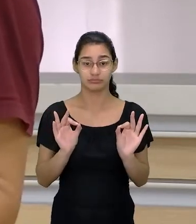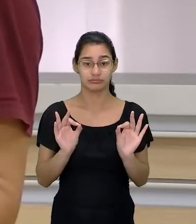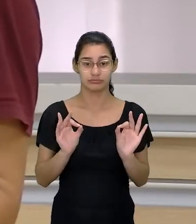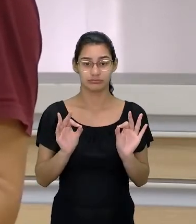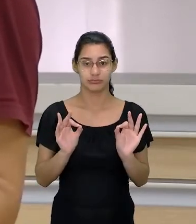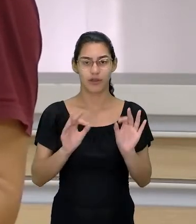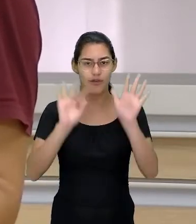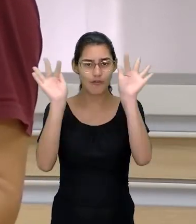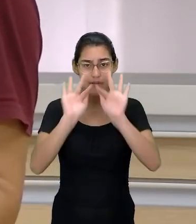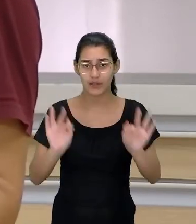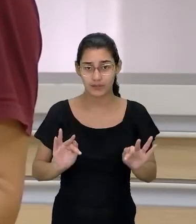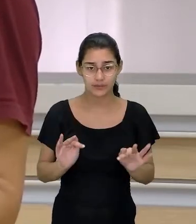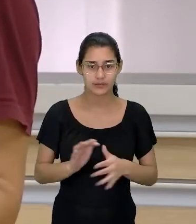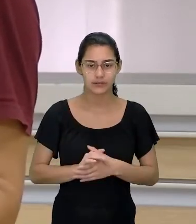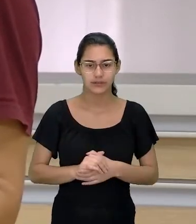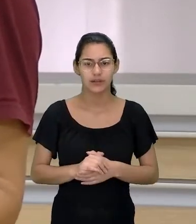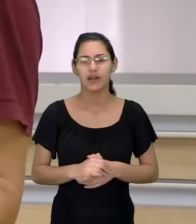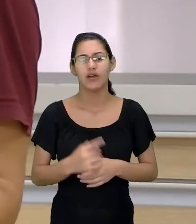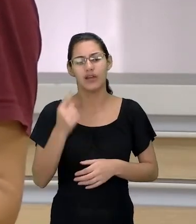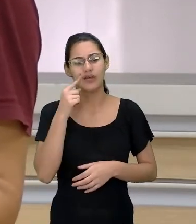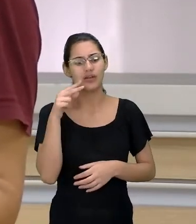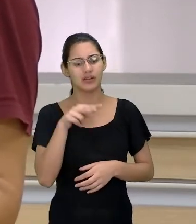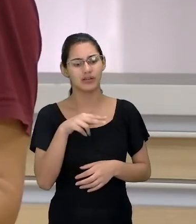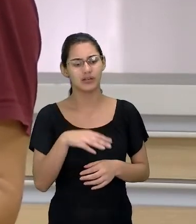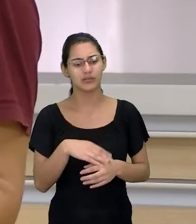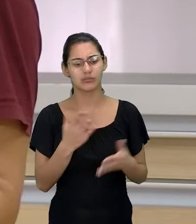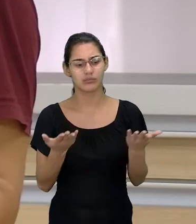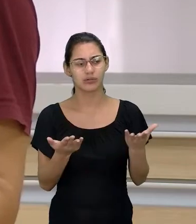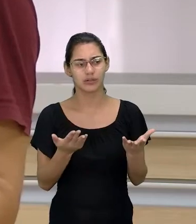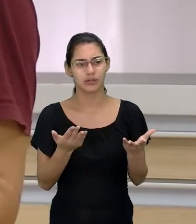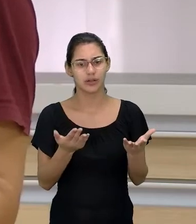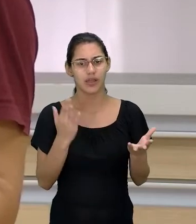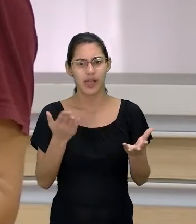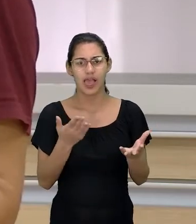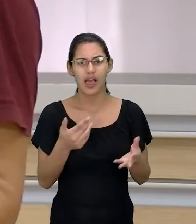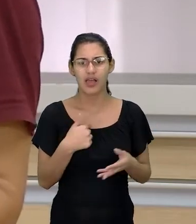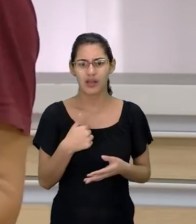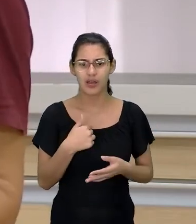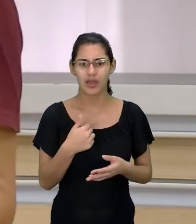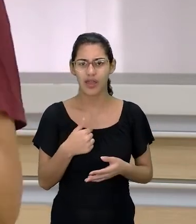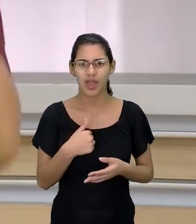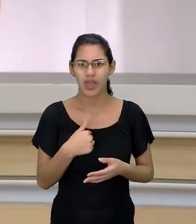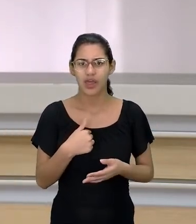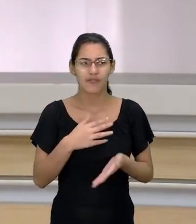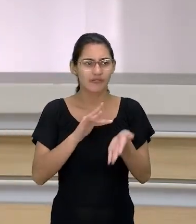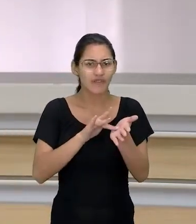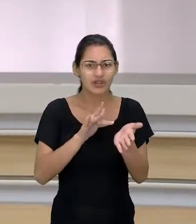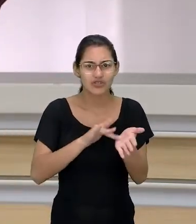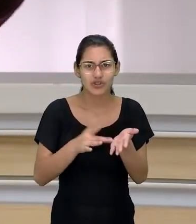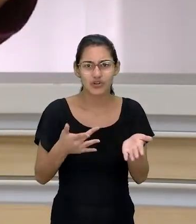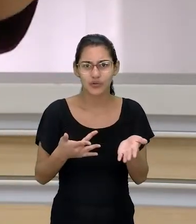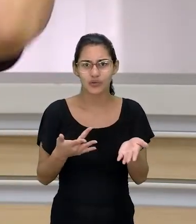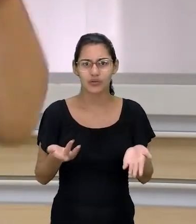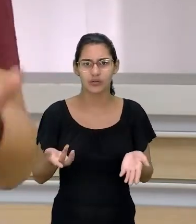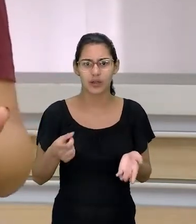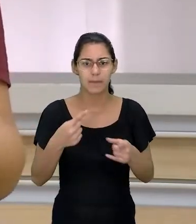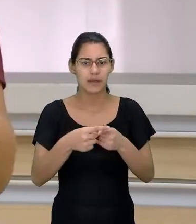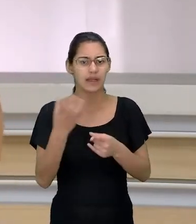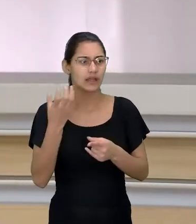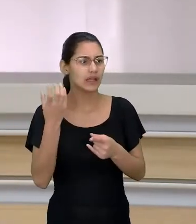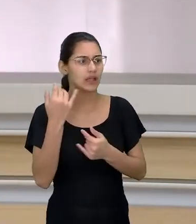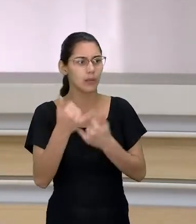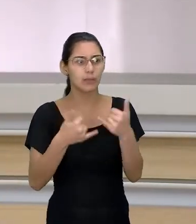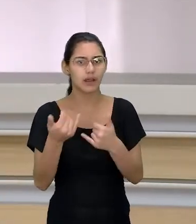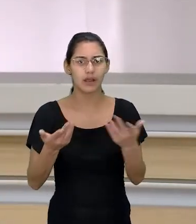nunca esteve tão feliz na vida dela. E aí você olha e fala assim, mano, ela estava me enganando. Essa criança fingiu que estava fazendo drama porque ela queria o